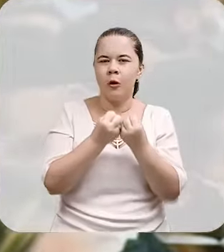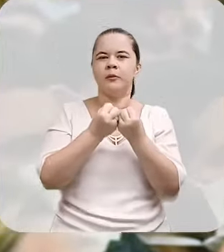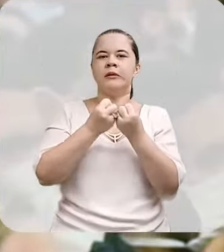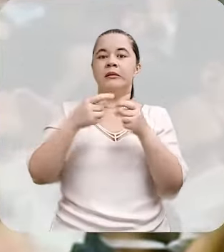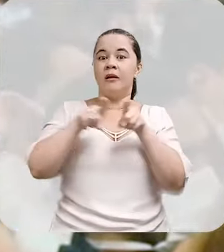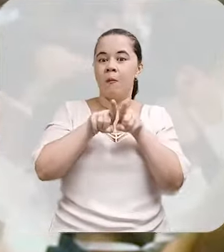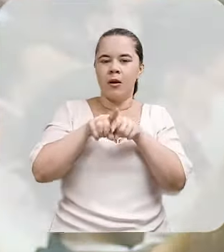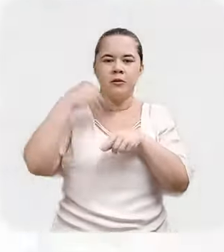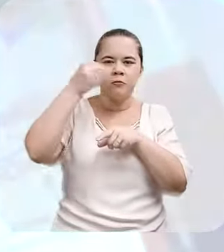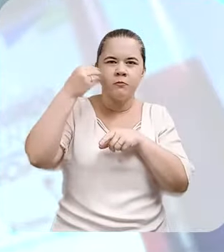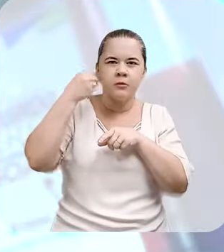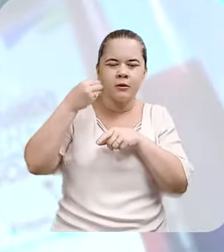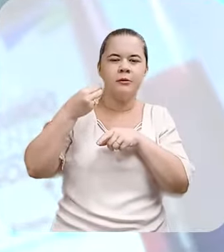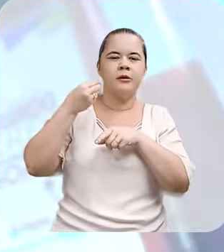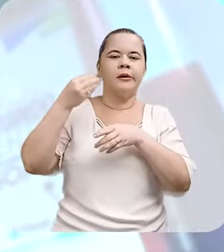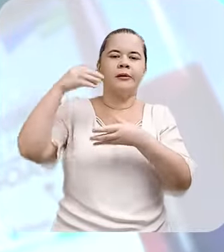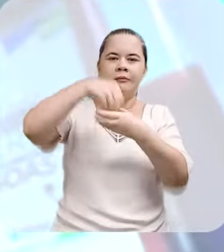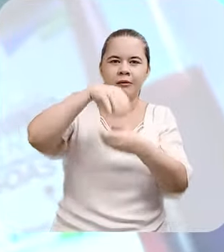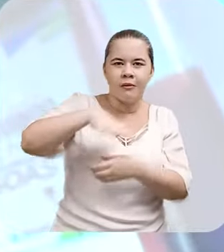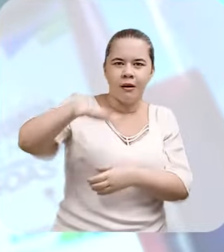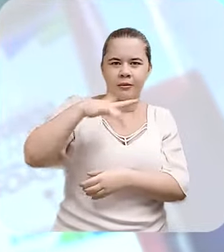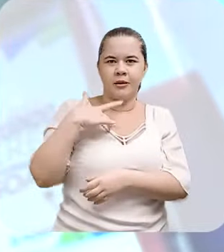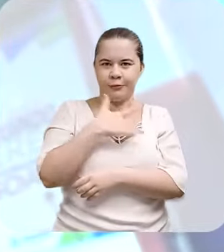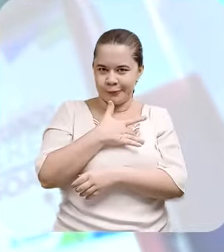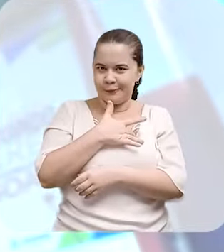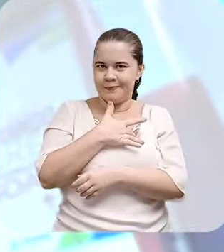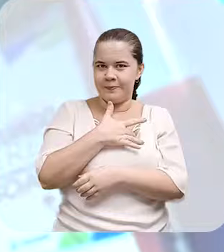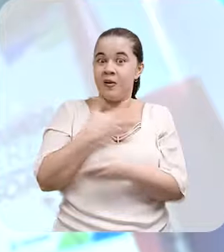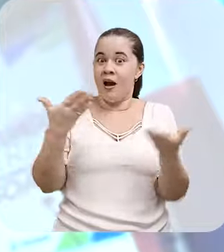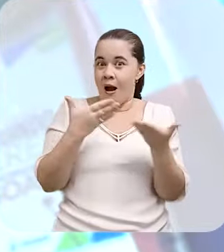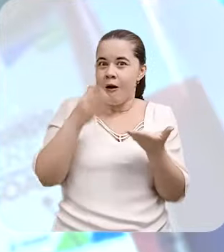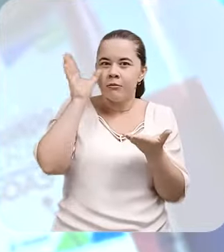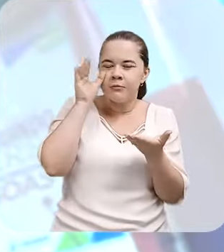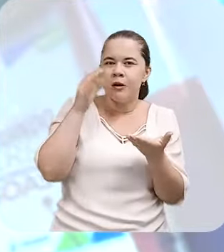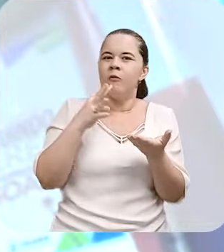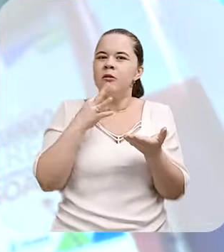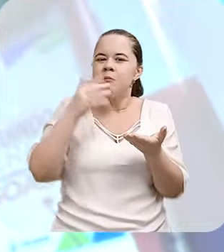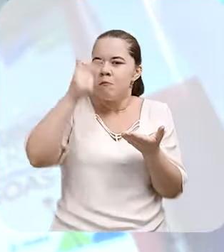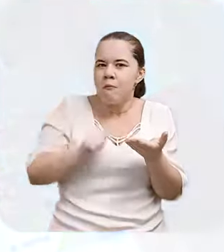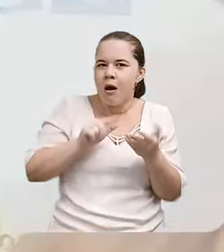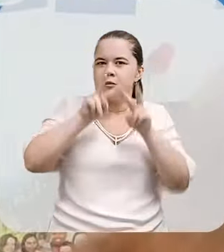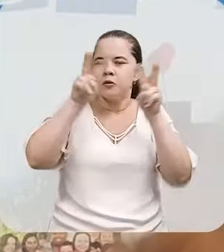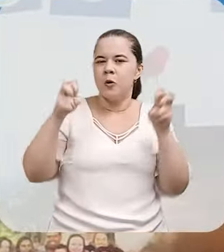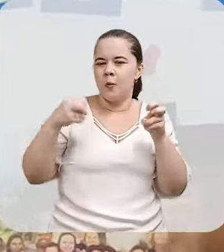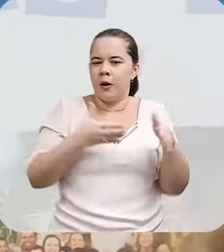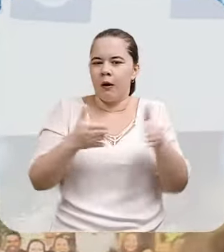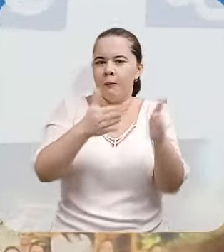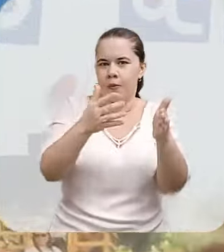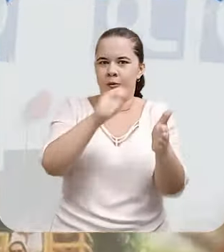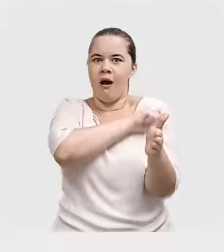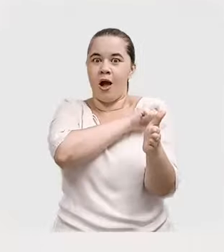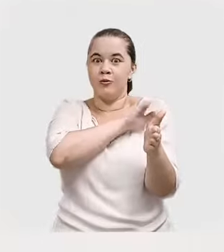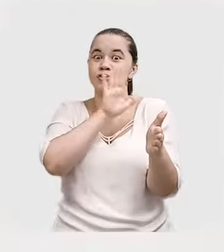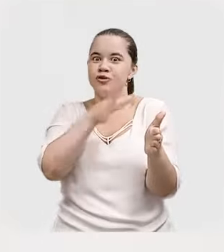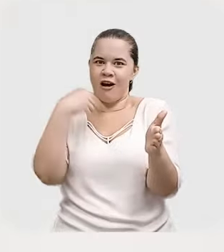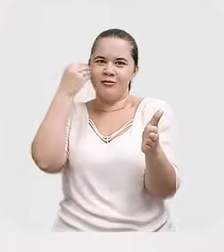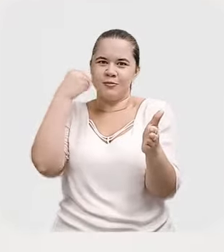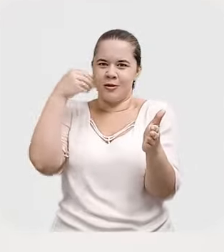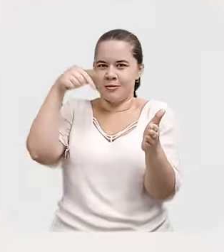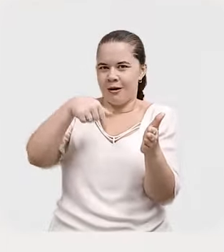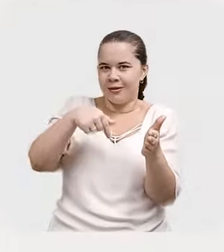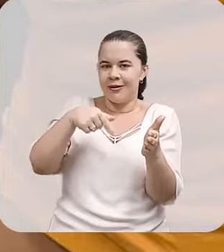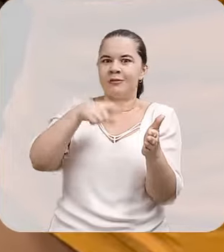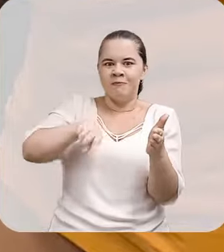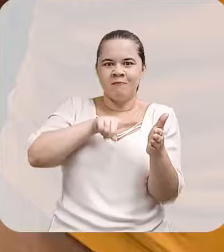workshops, sem falar nas residências em saúde, hein? E é hora de saber um pouco mais do caminho trilhado pelos alunos que passaram por